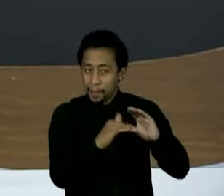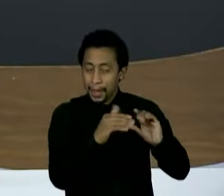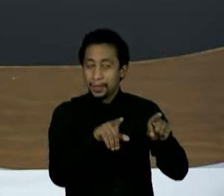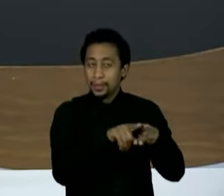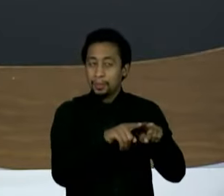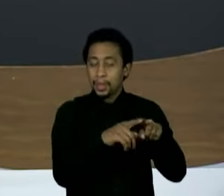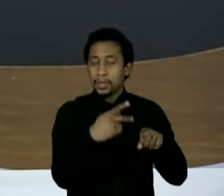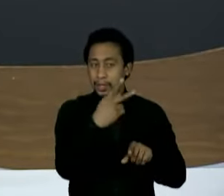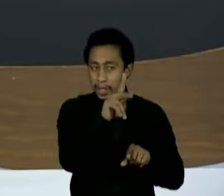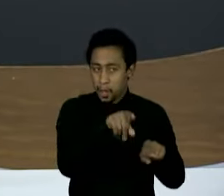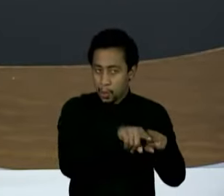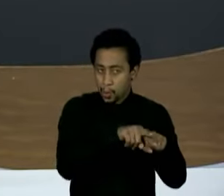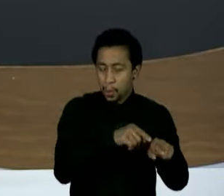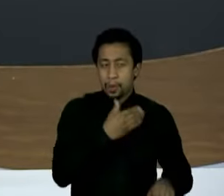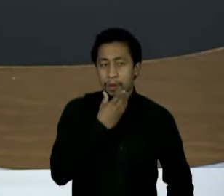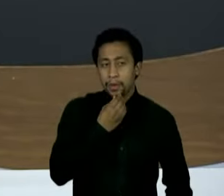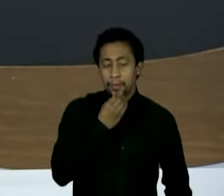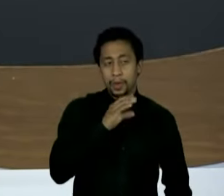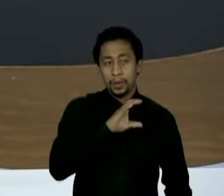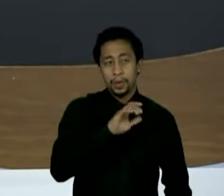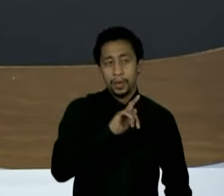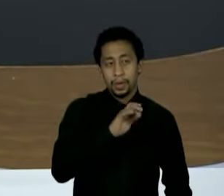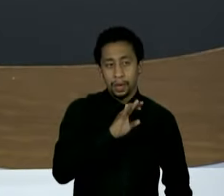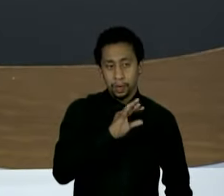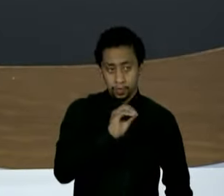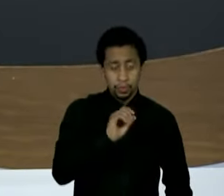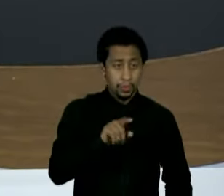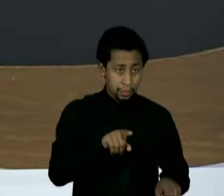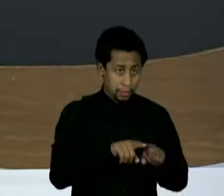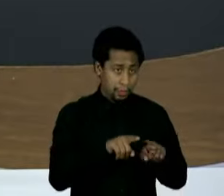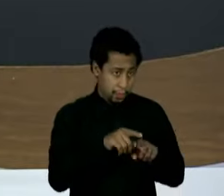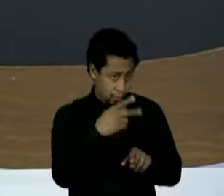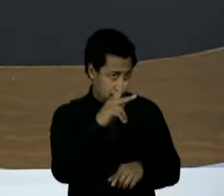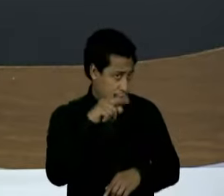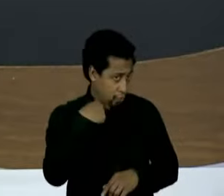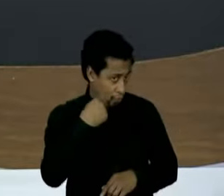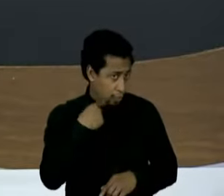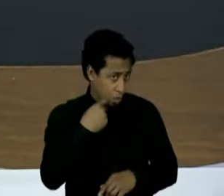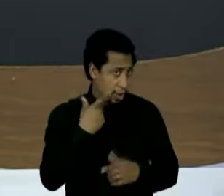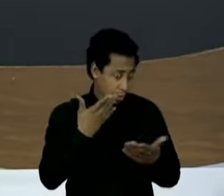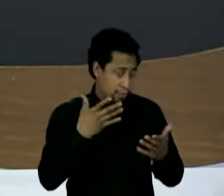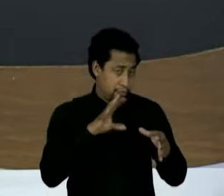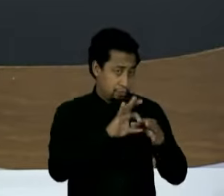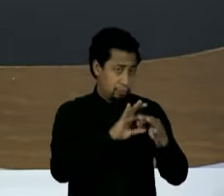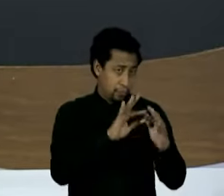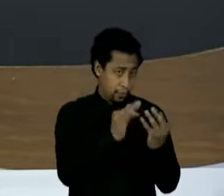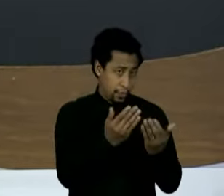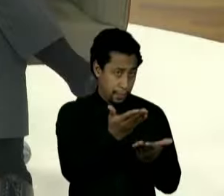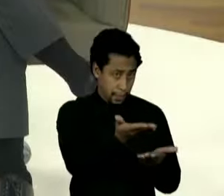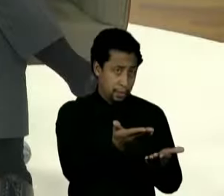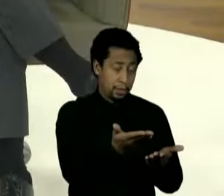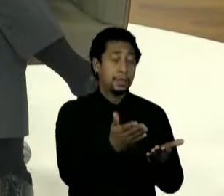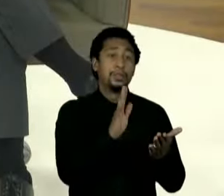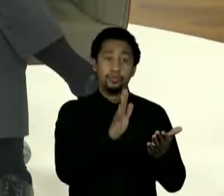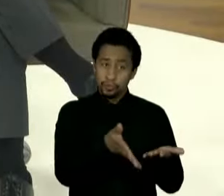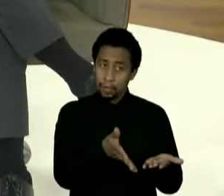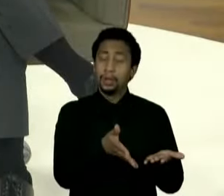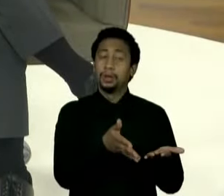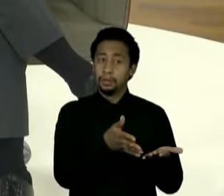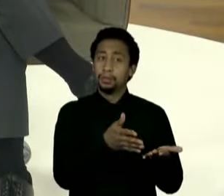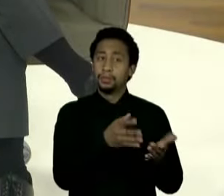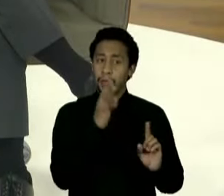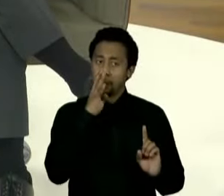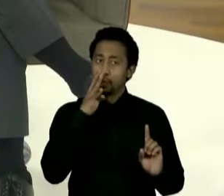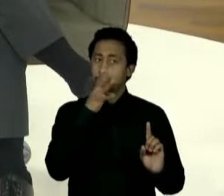e também ao médico Cleodson Garcia Montale, que tem uma ligação aí com a sua família e que já é condenado por